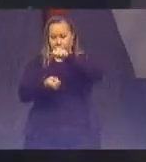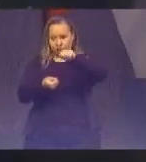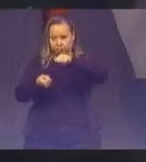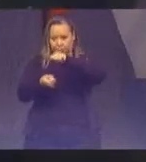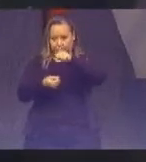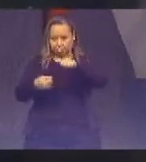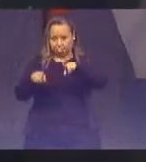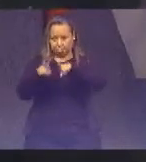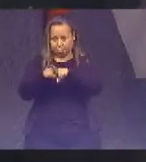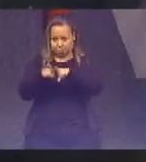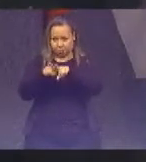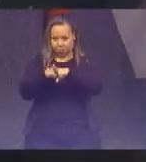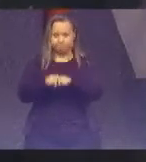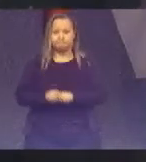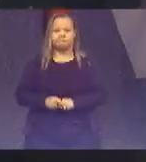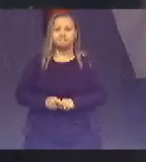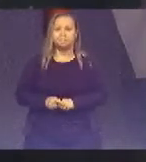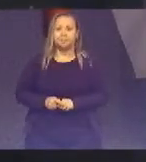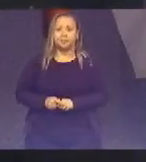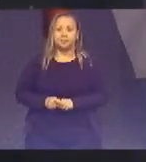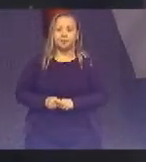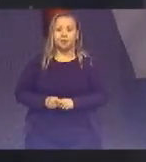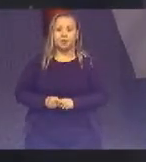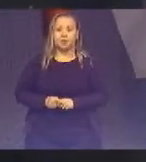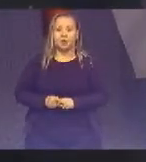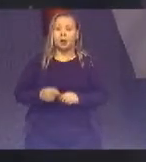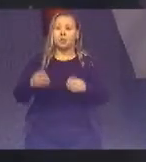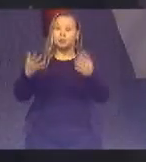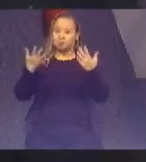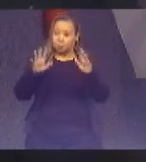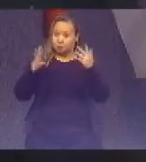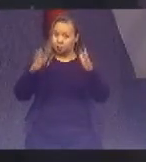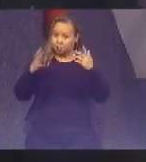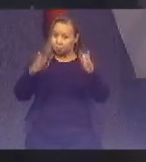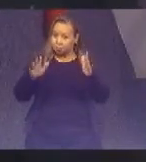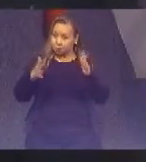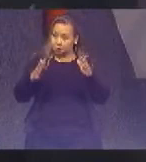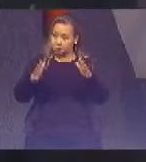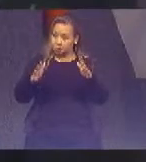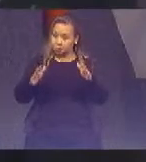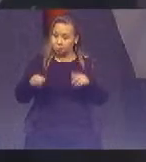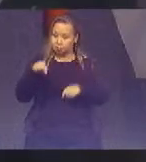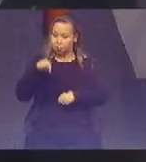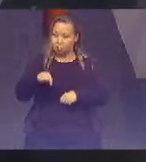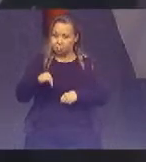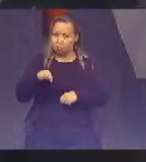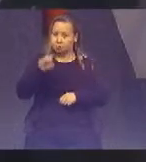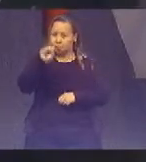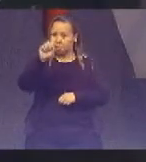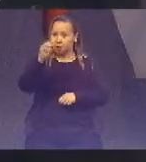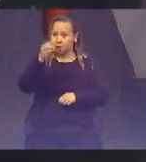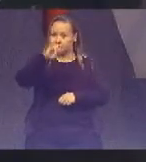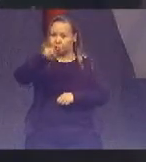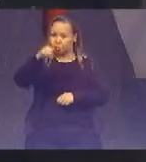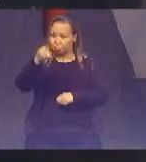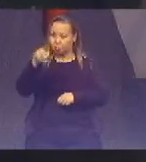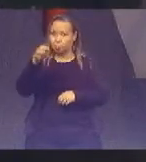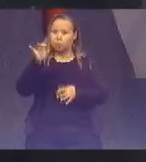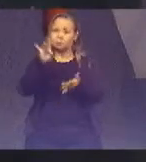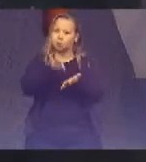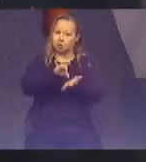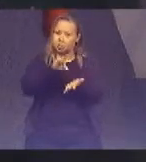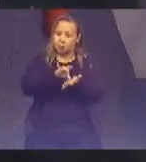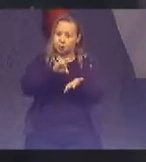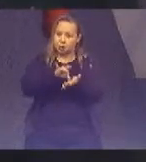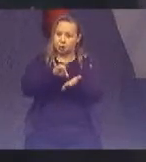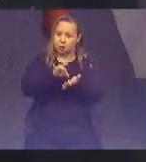internamente no CNJ. Parabenizo, mais uma vez, ao Superior Tribunal de Justiça pela realização, ministro João